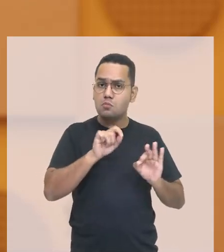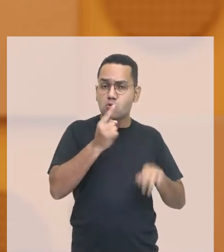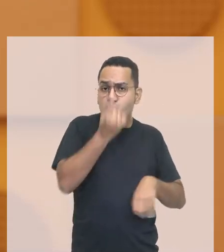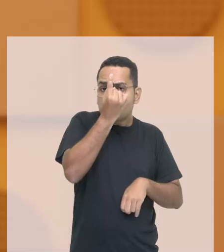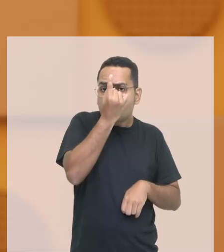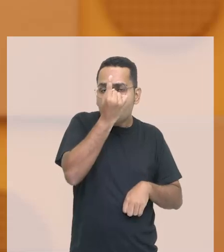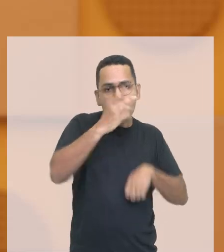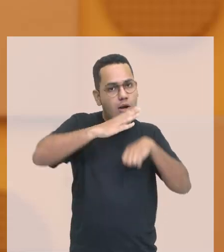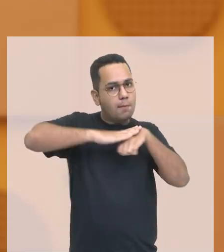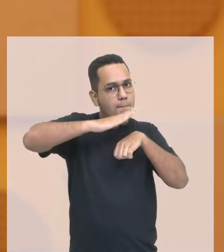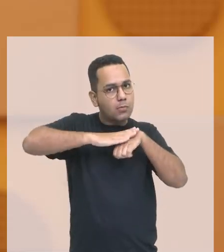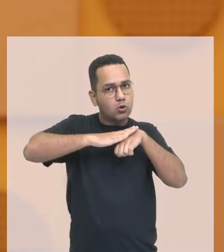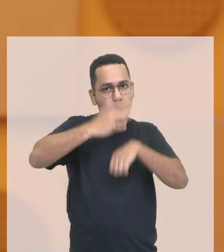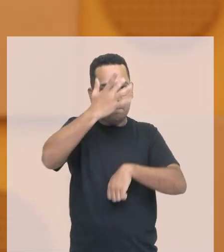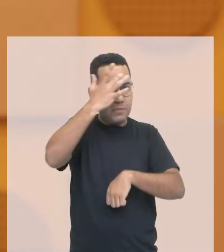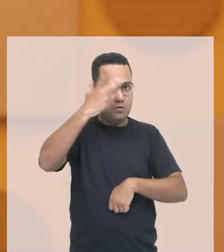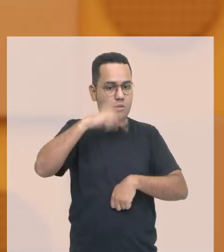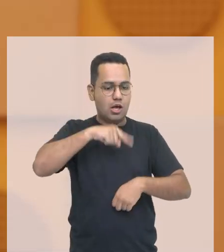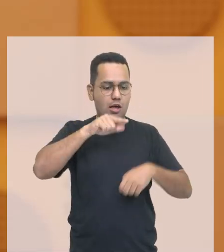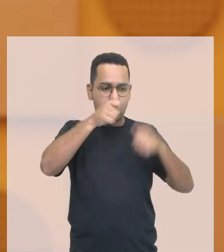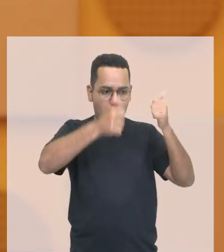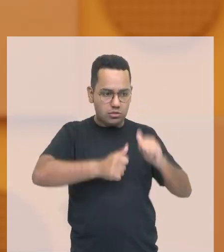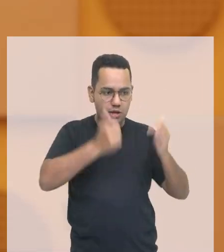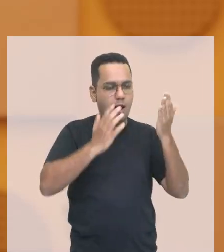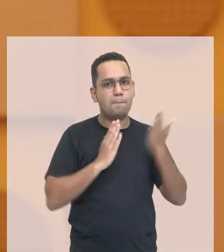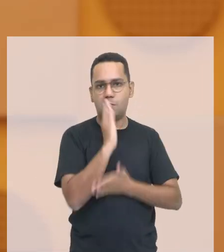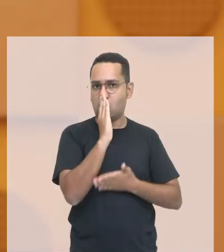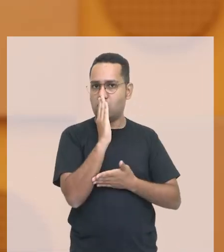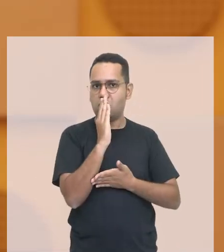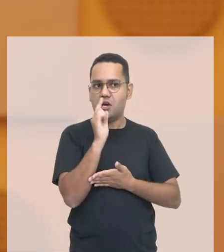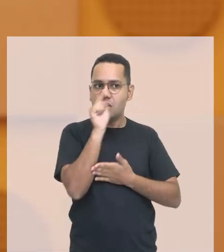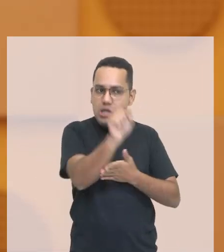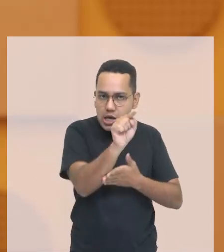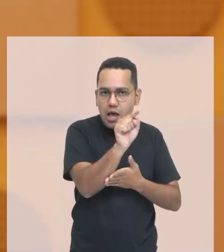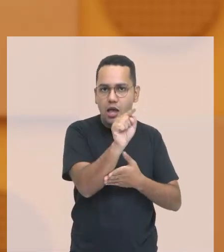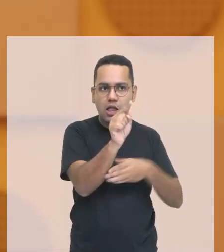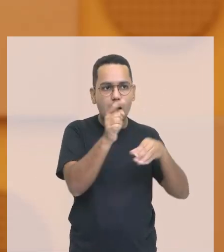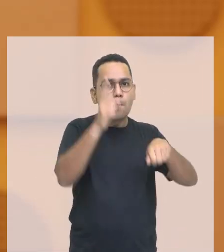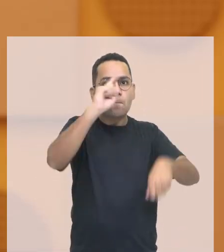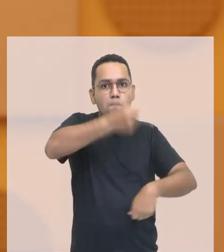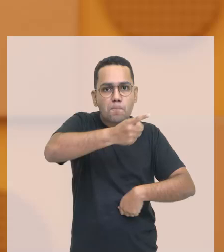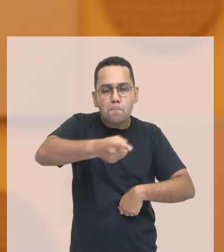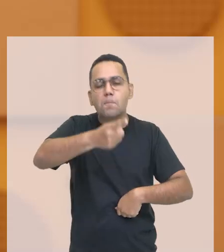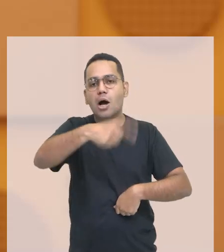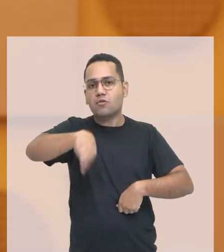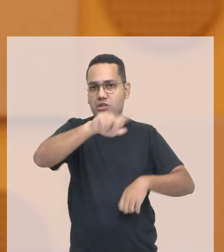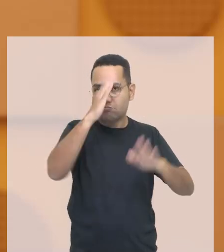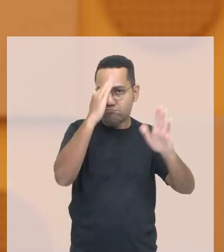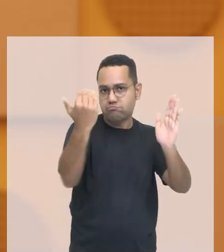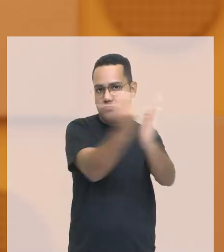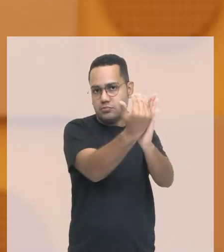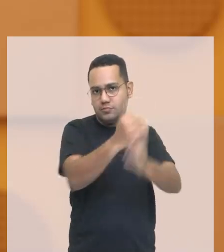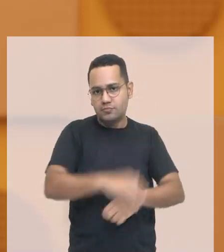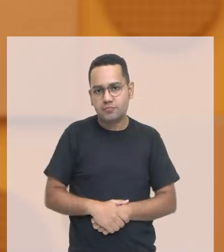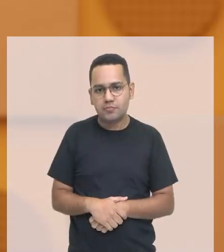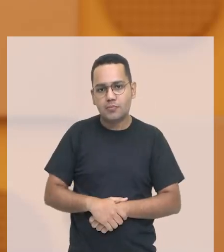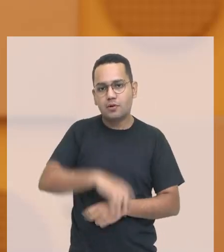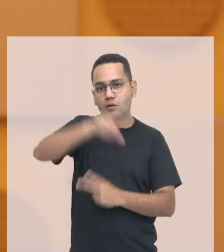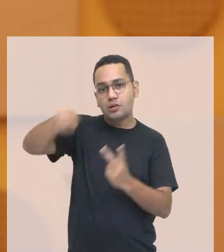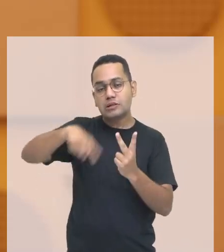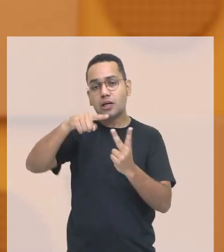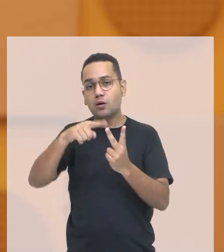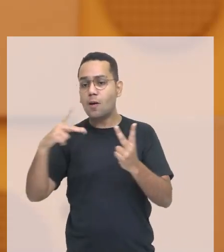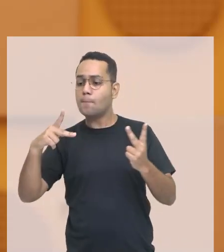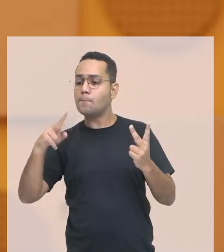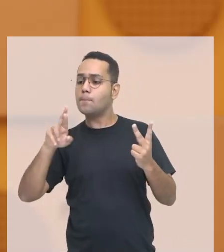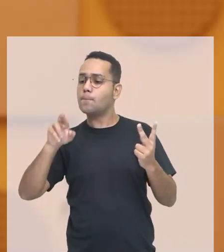déspota que ela é elaborada por ele aprovada por ele e implementada por ele de forma ditatorial quando ela é